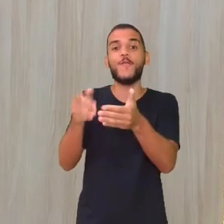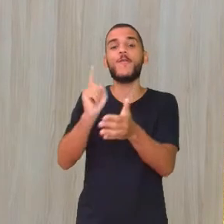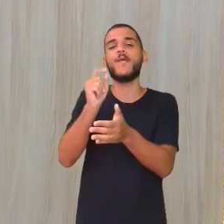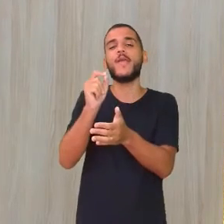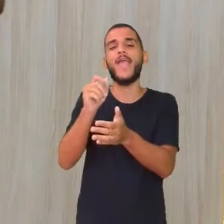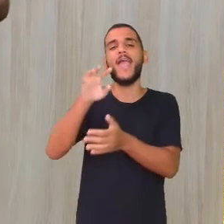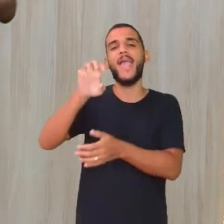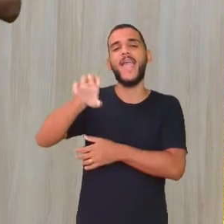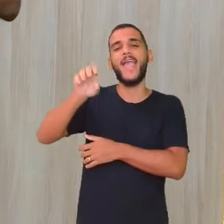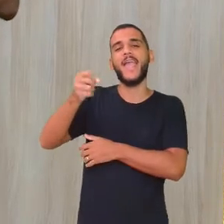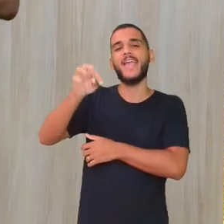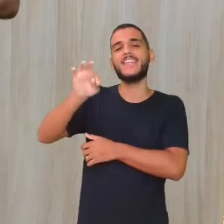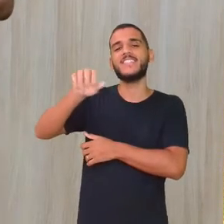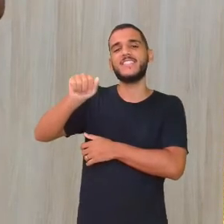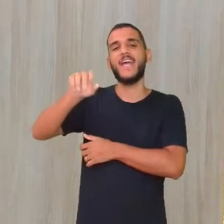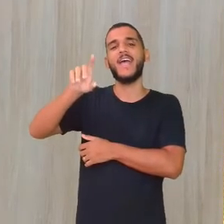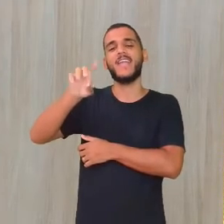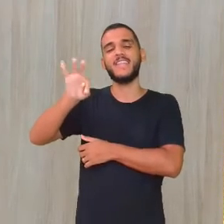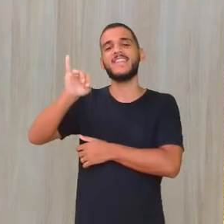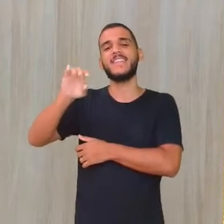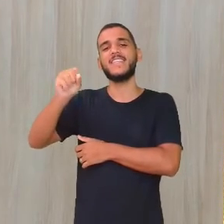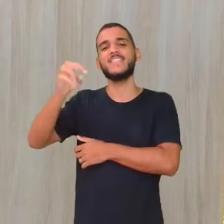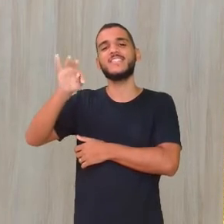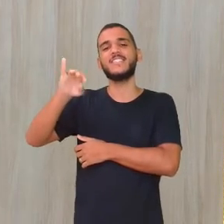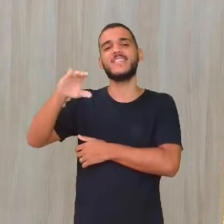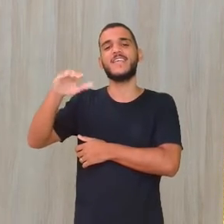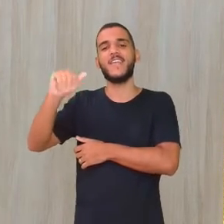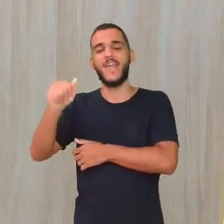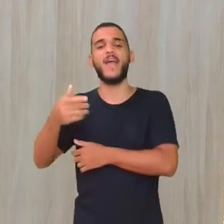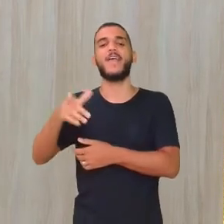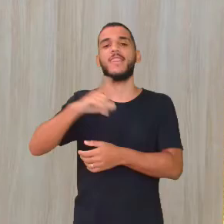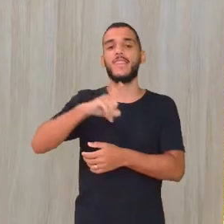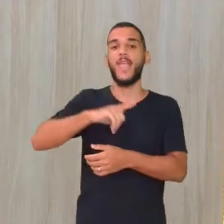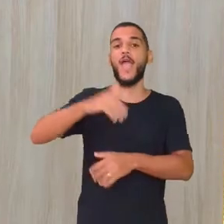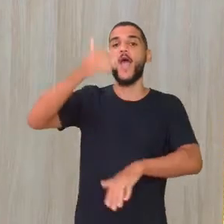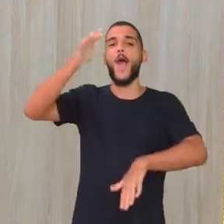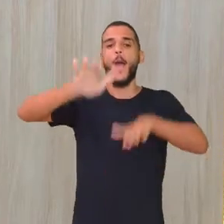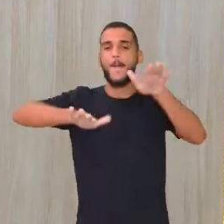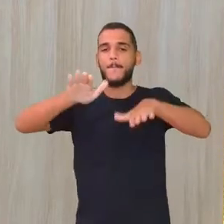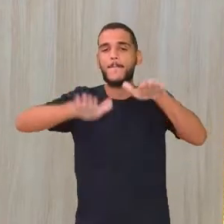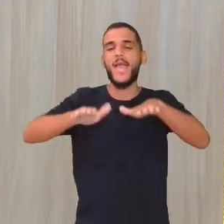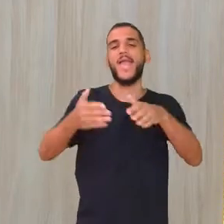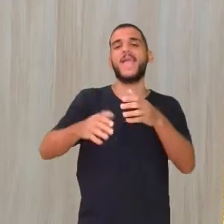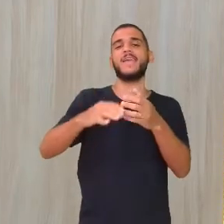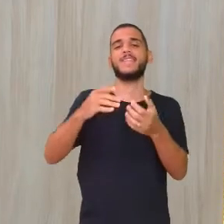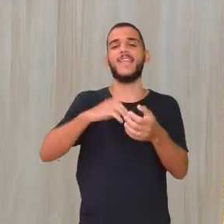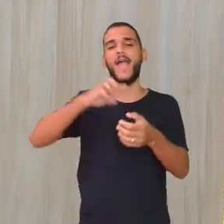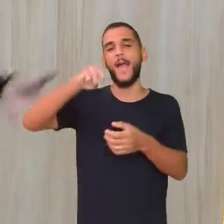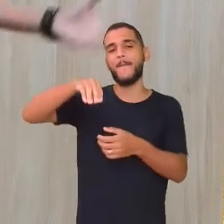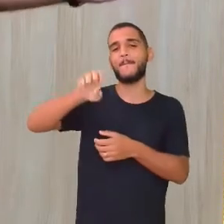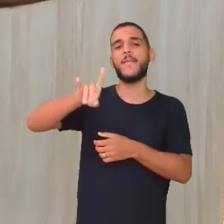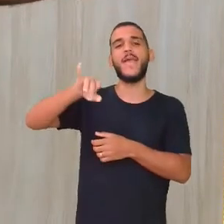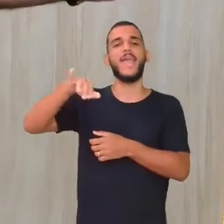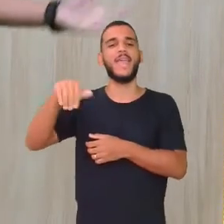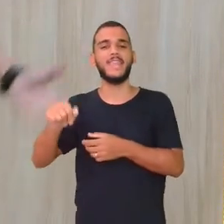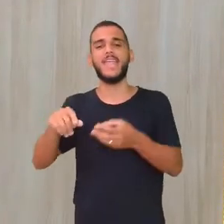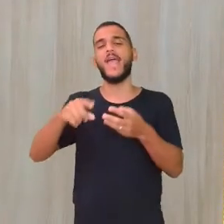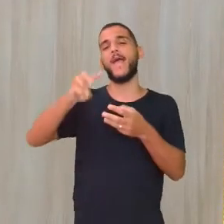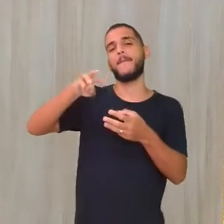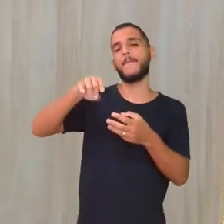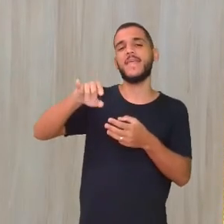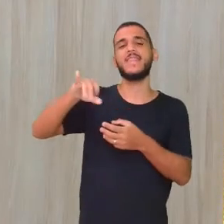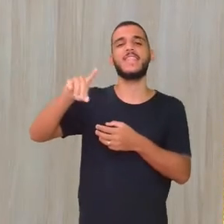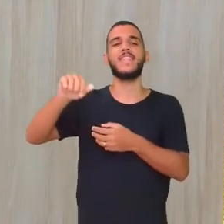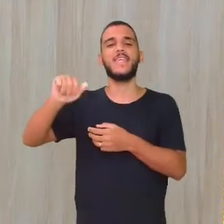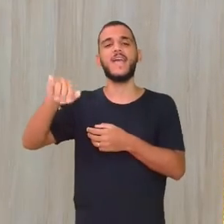aula de hoje Vamos falar sobre moda, média, mediana, desvio padrão, variância, olha hoje a aula está